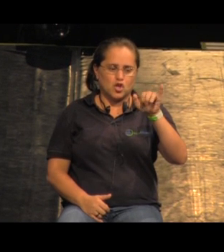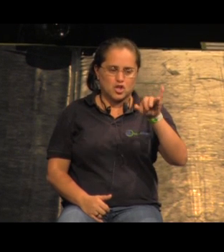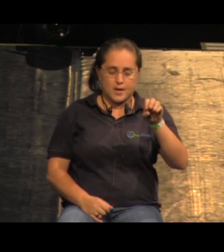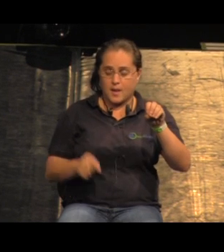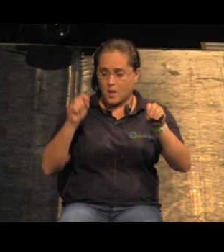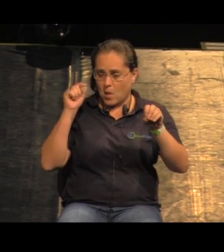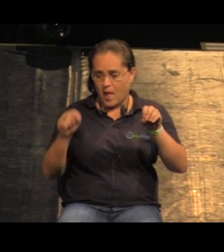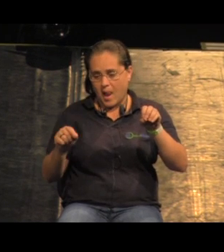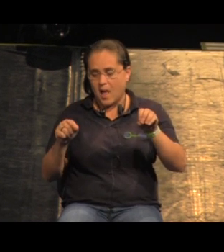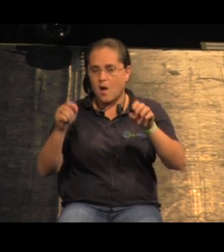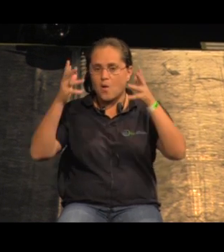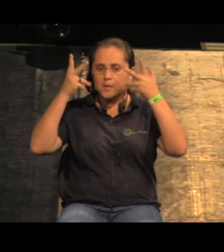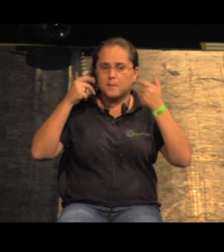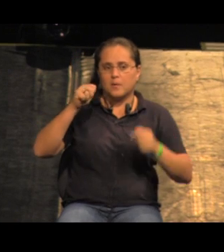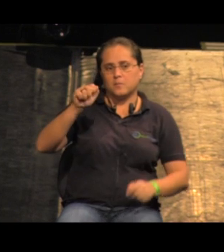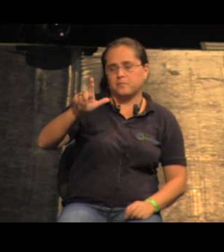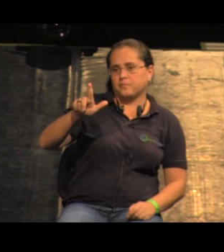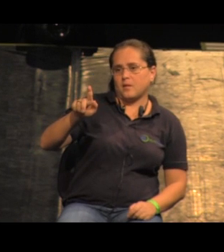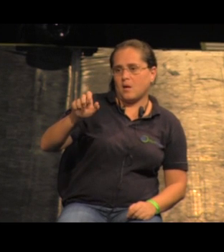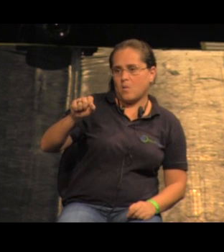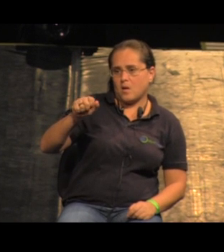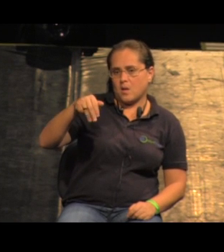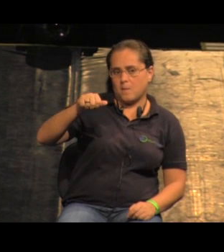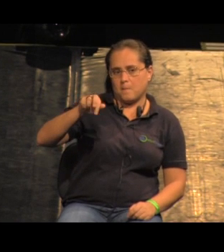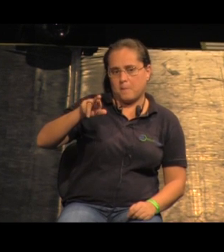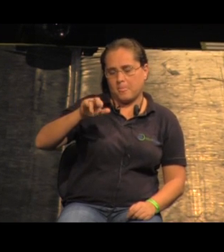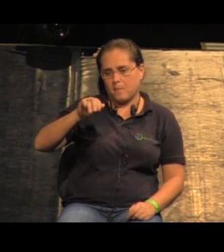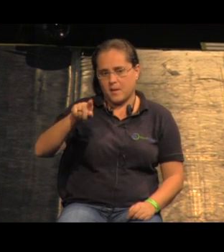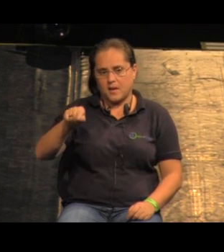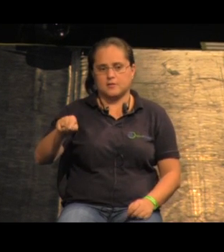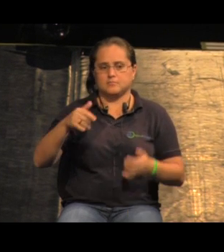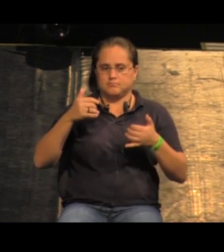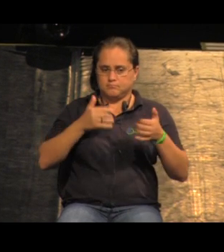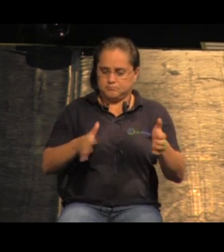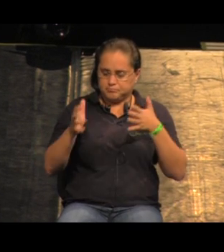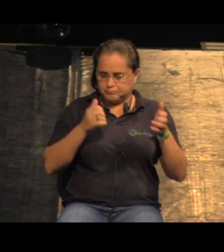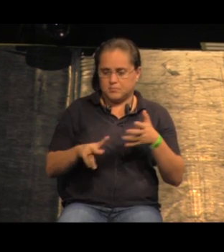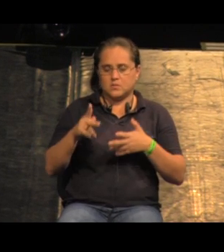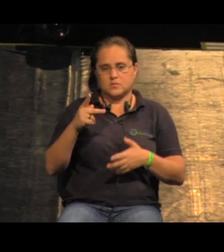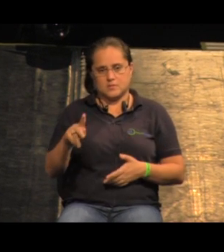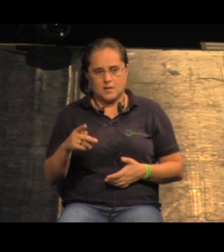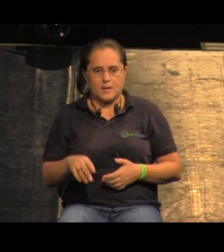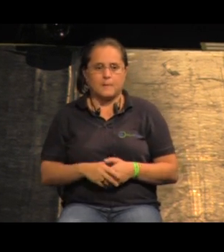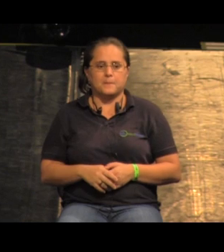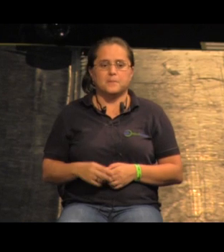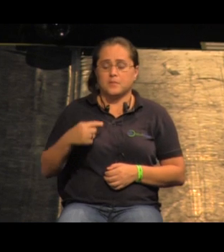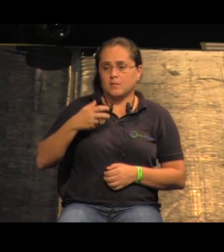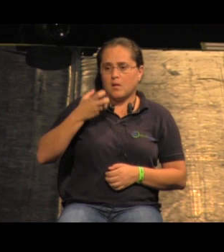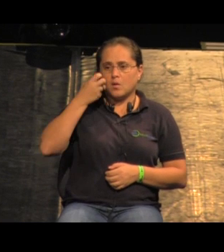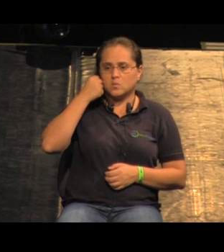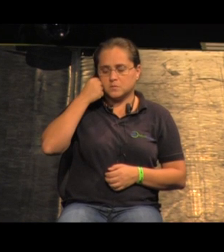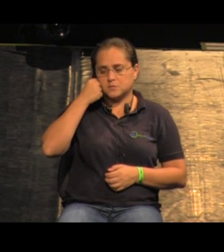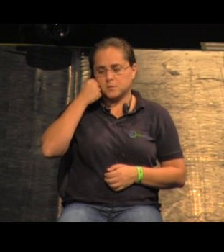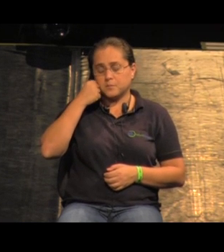uma visão utópica que ele tem e que a gente como hipótese adotou para esse projeto.